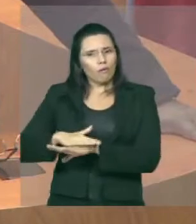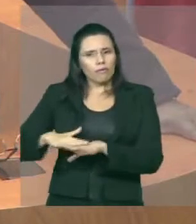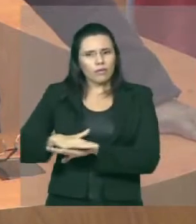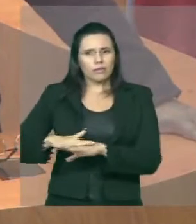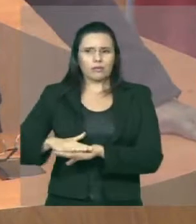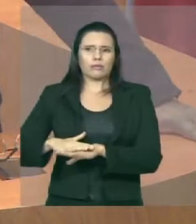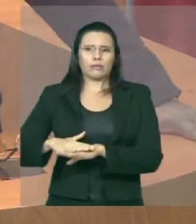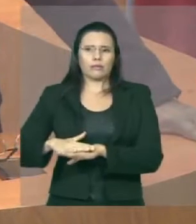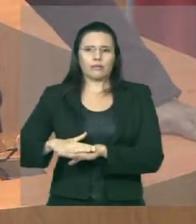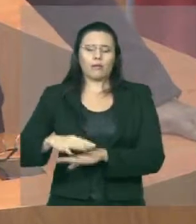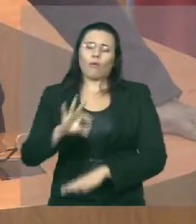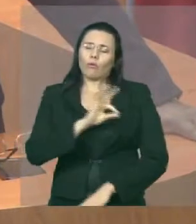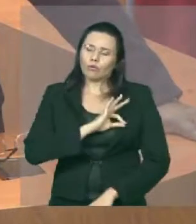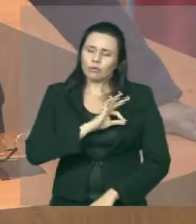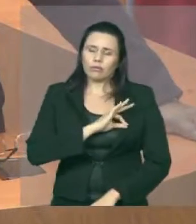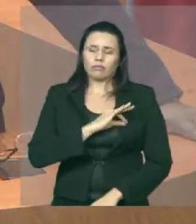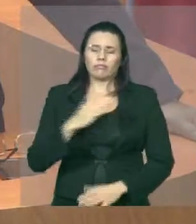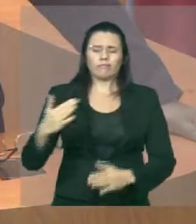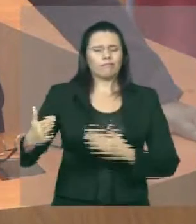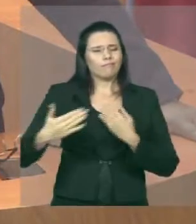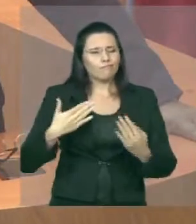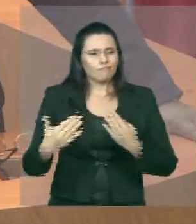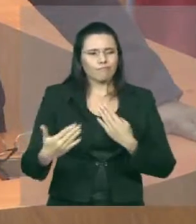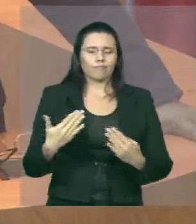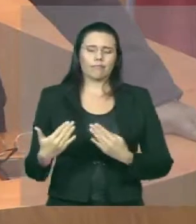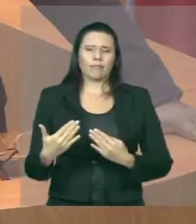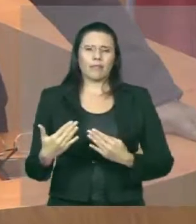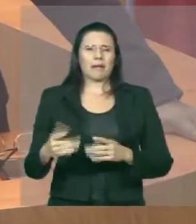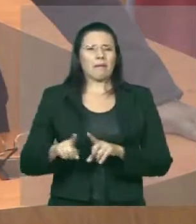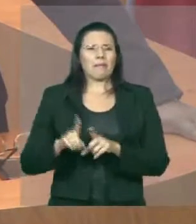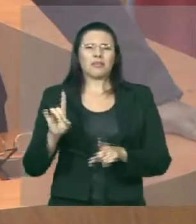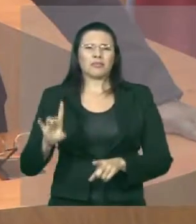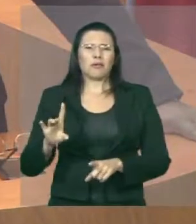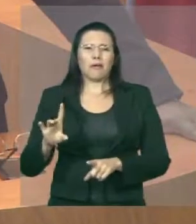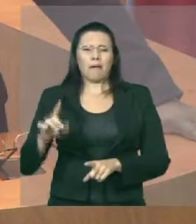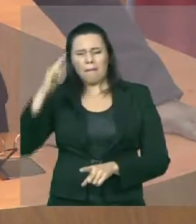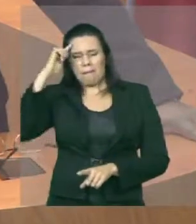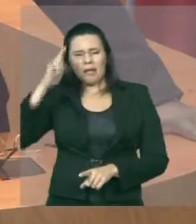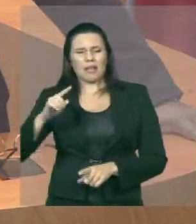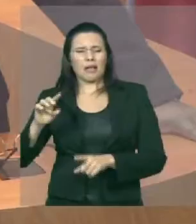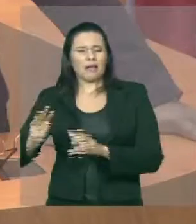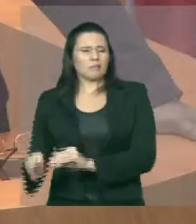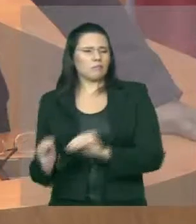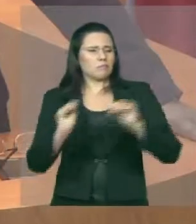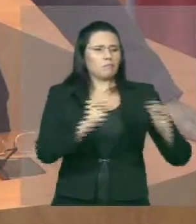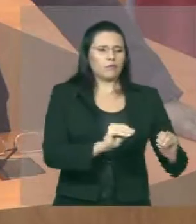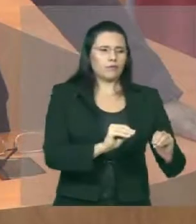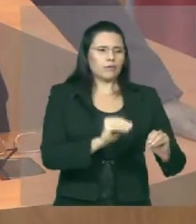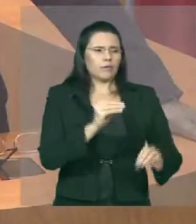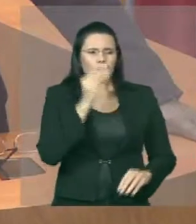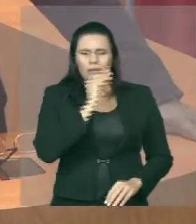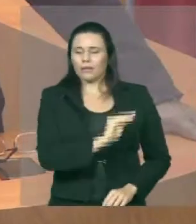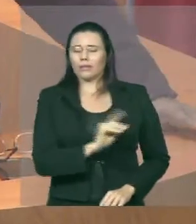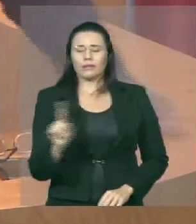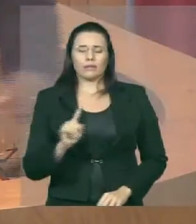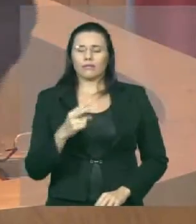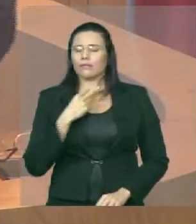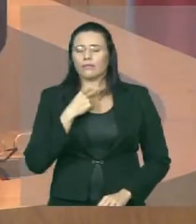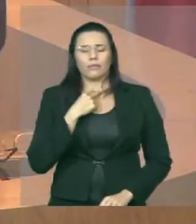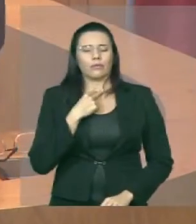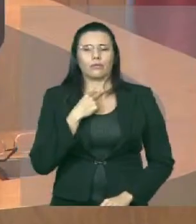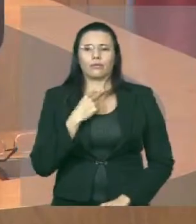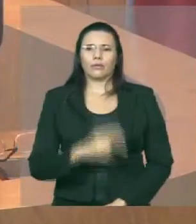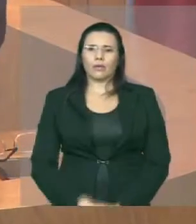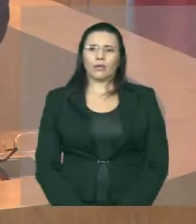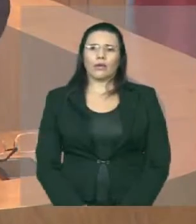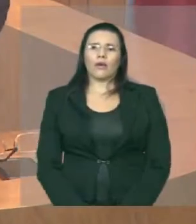Amanhã, na sala de comissões, nós vamos estar tratando desse assunto também. Quero chamar a atenção mais ou menos do nosso globo, que eu